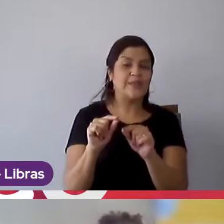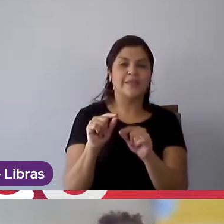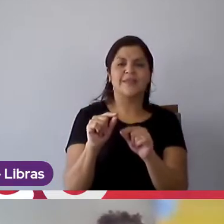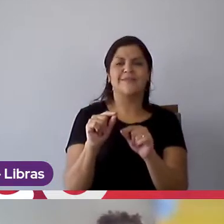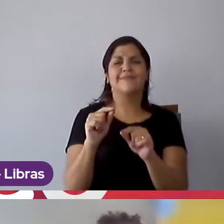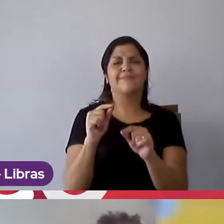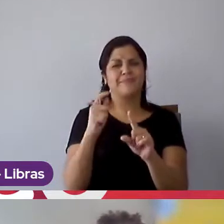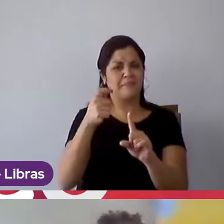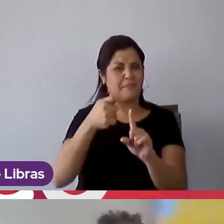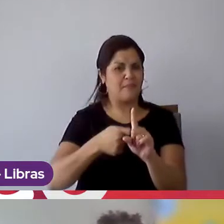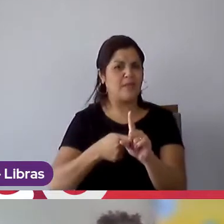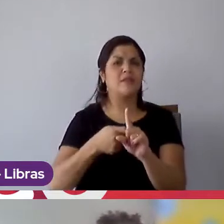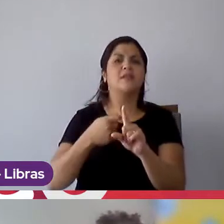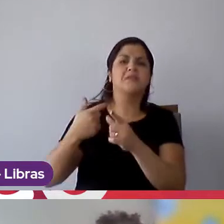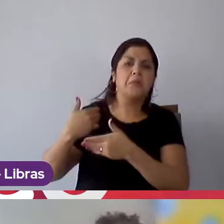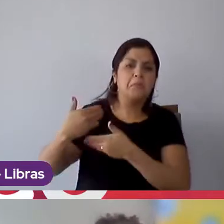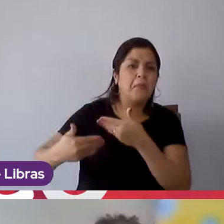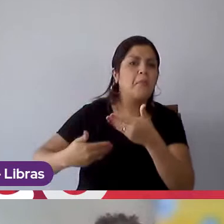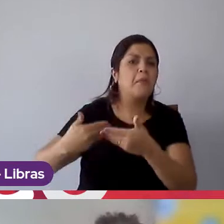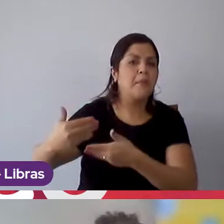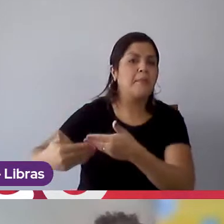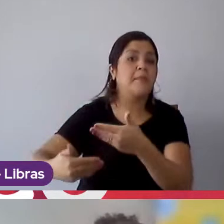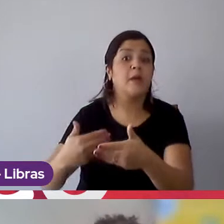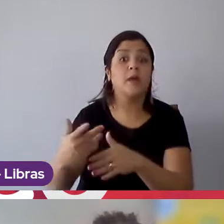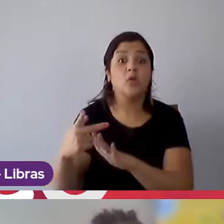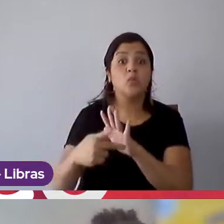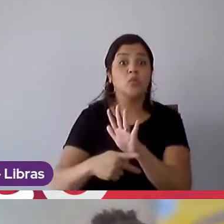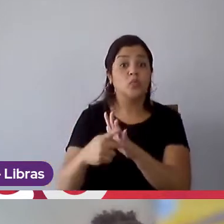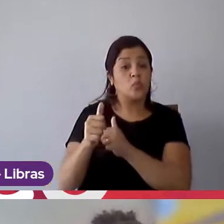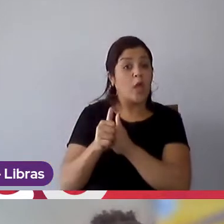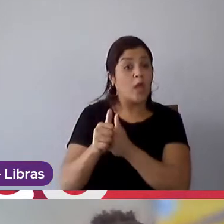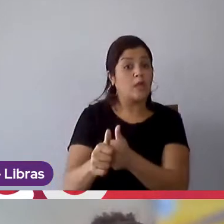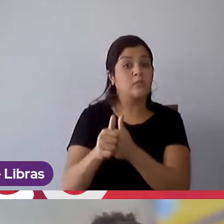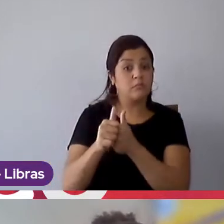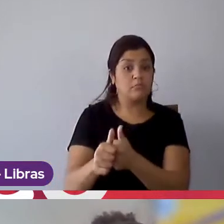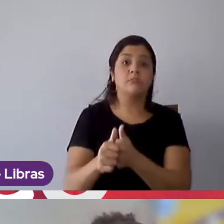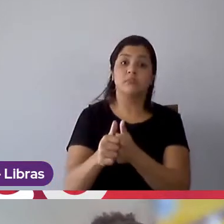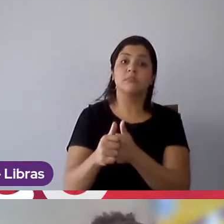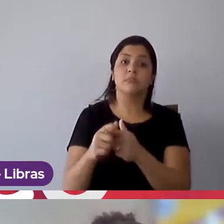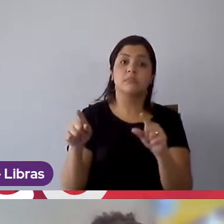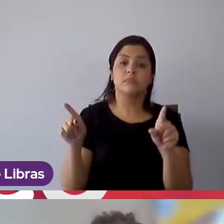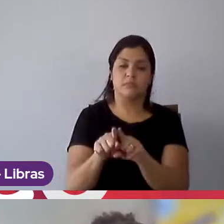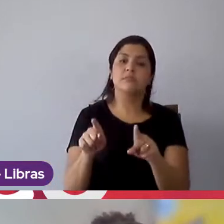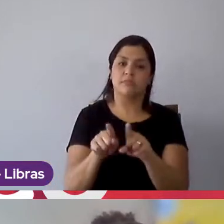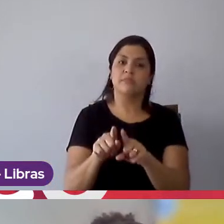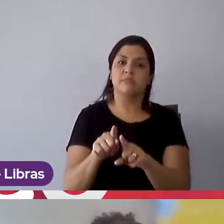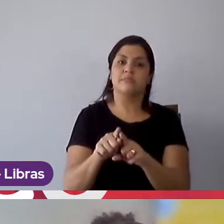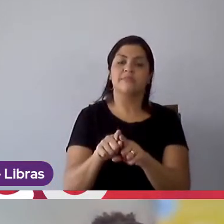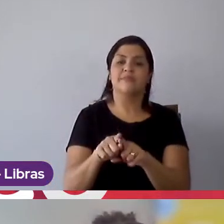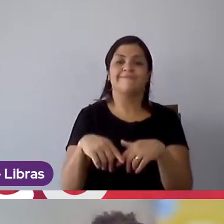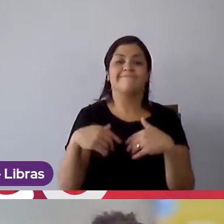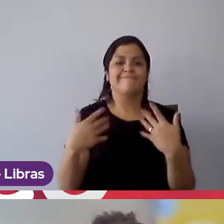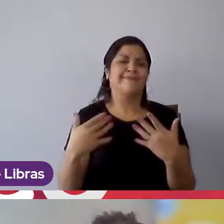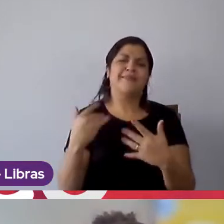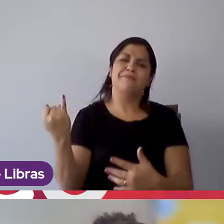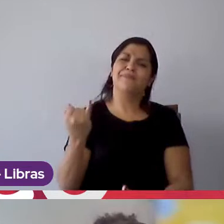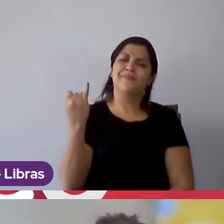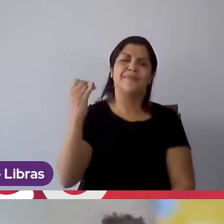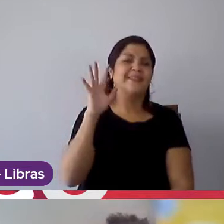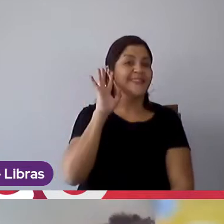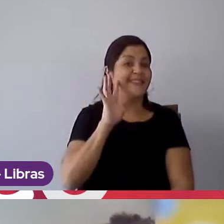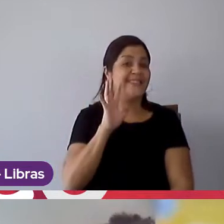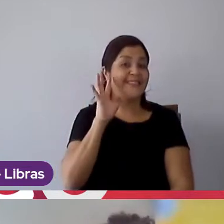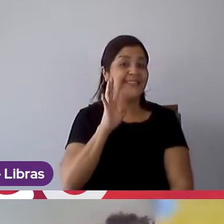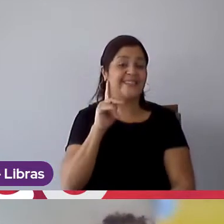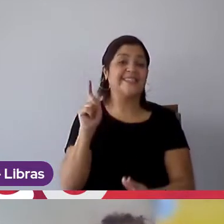meses para desenvolver esse projeto, tudo com acompanhamento, então é, isso é bem legal porque